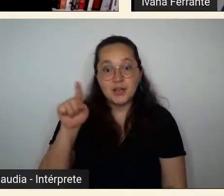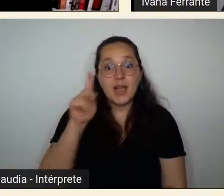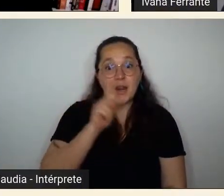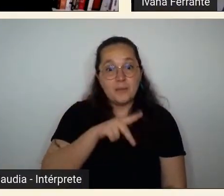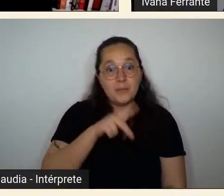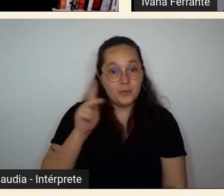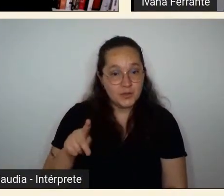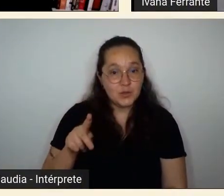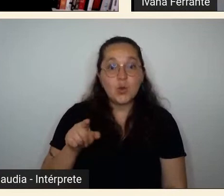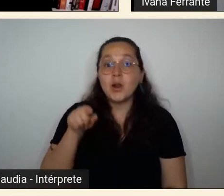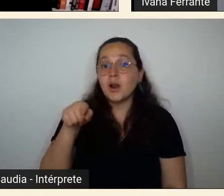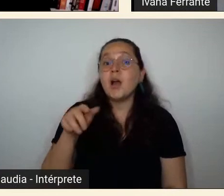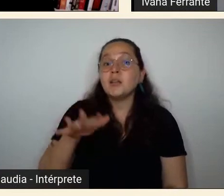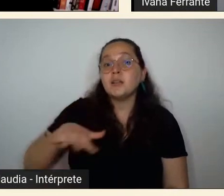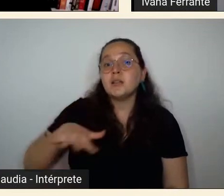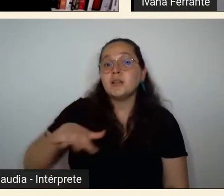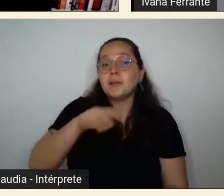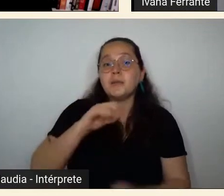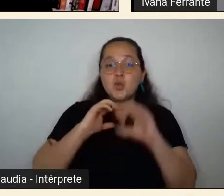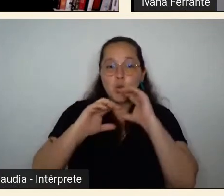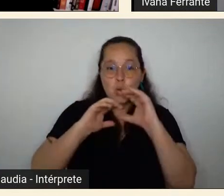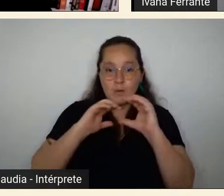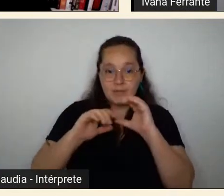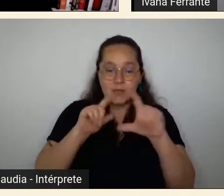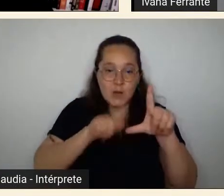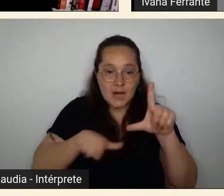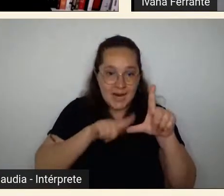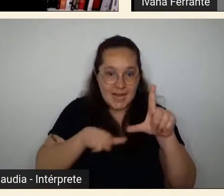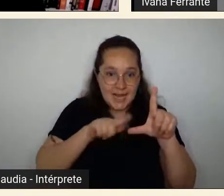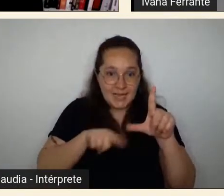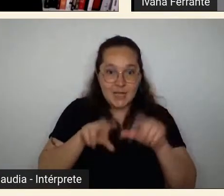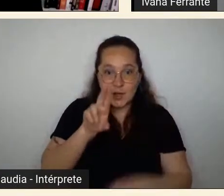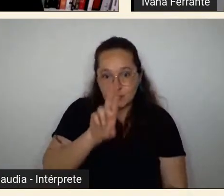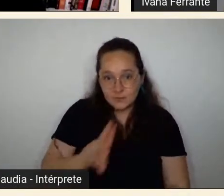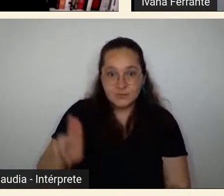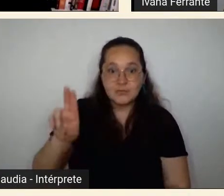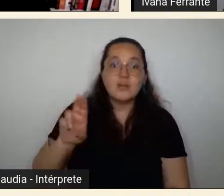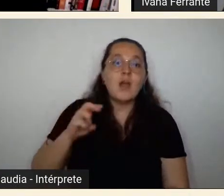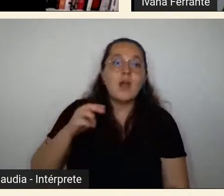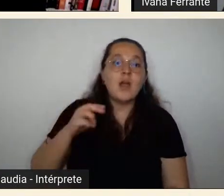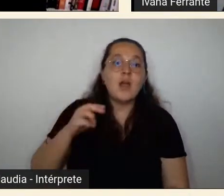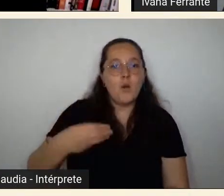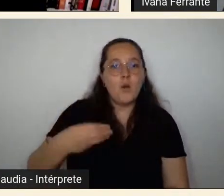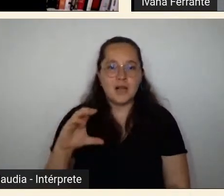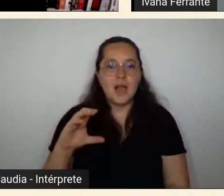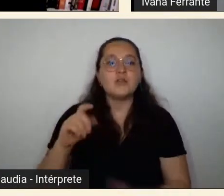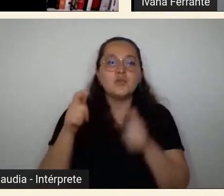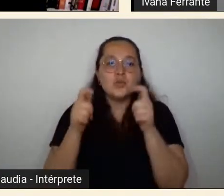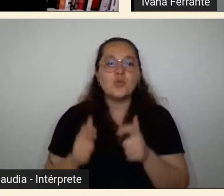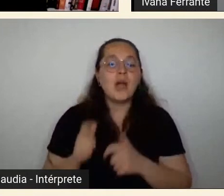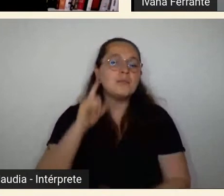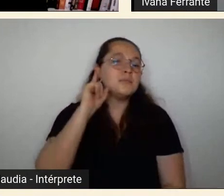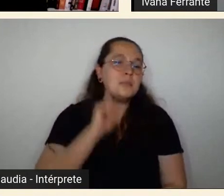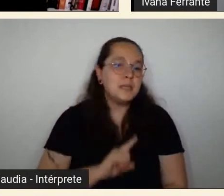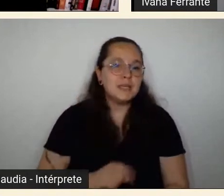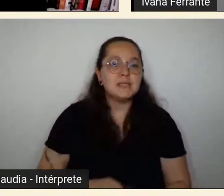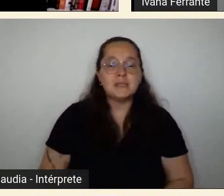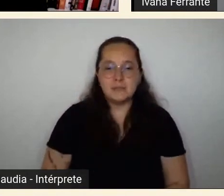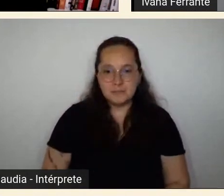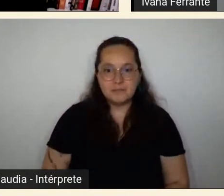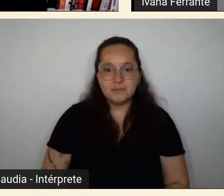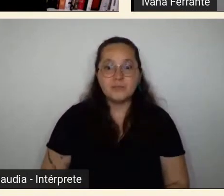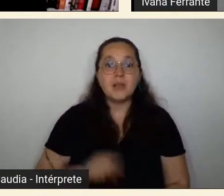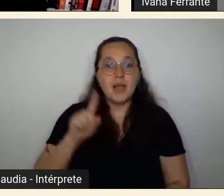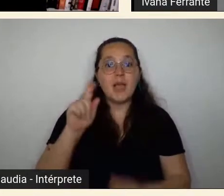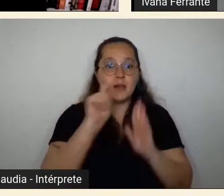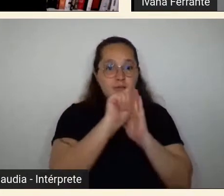Departamento de Comunicação e Letras da Universidade Estadual de Montes Claros, Minas Gerais, autora dos